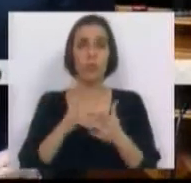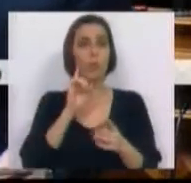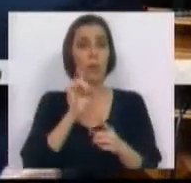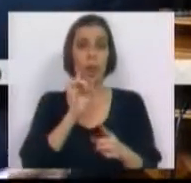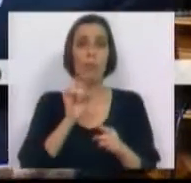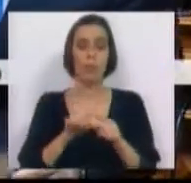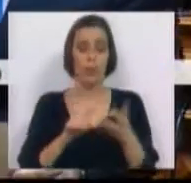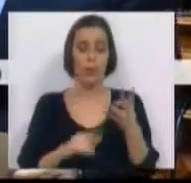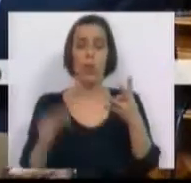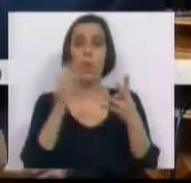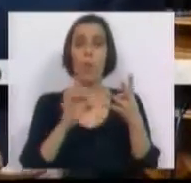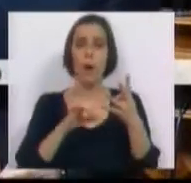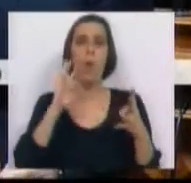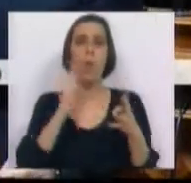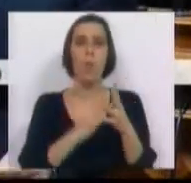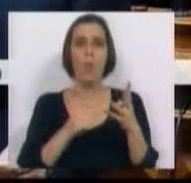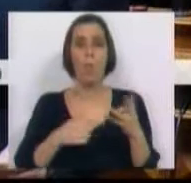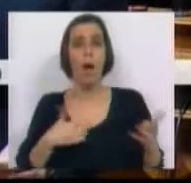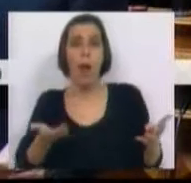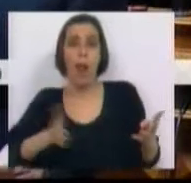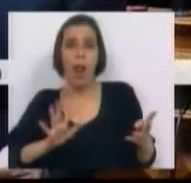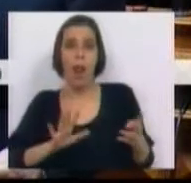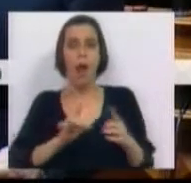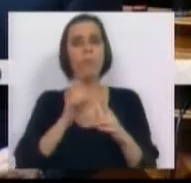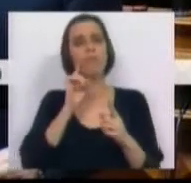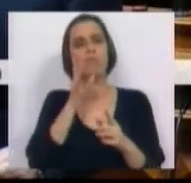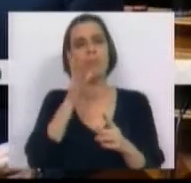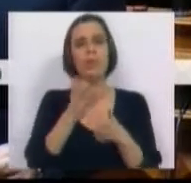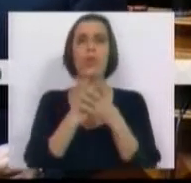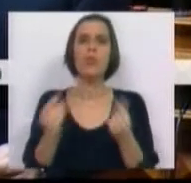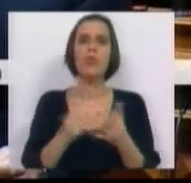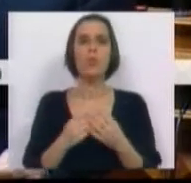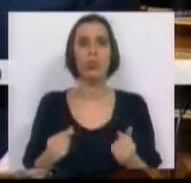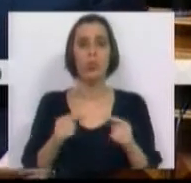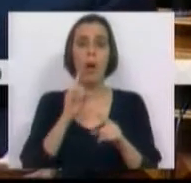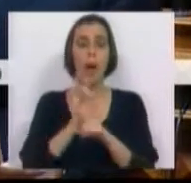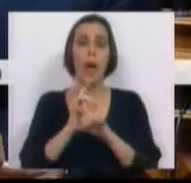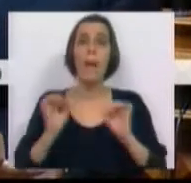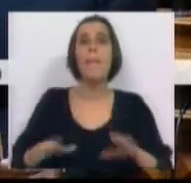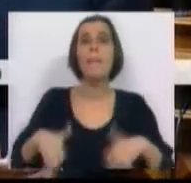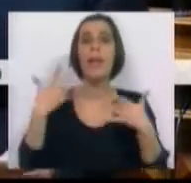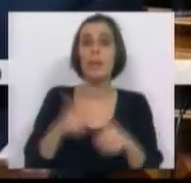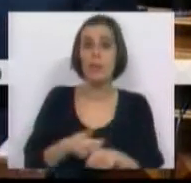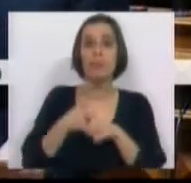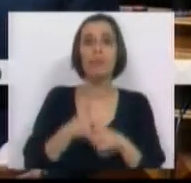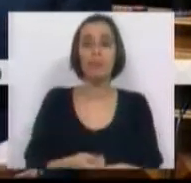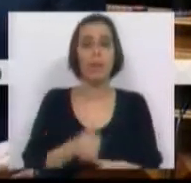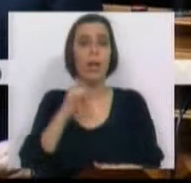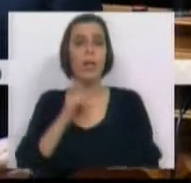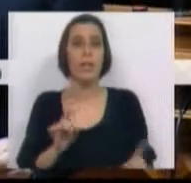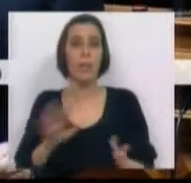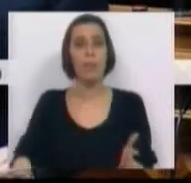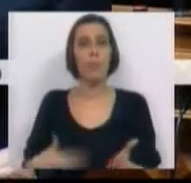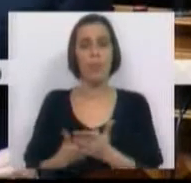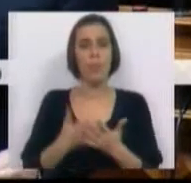Quarto e último, não prescindindo de assentar as soluções a demandar nos aludidos princípios, sem ceder a